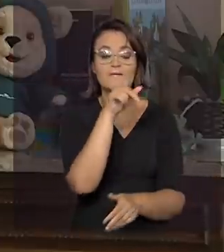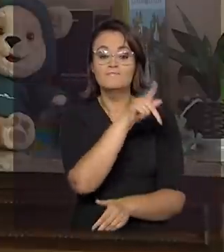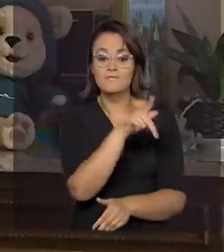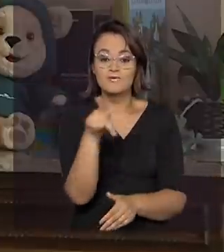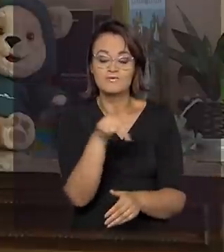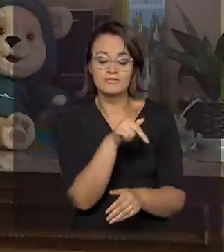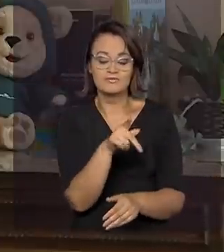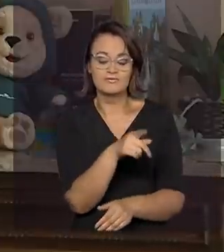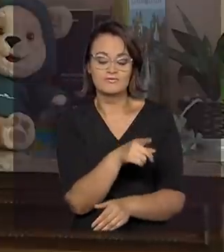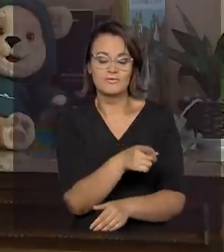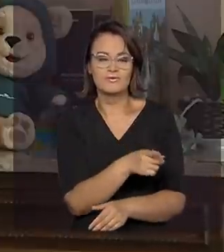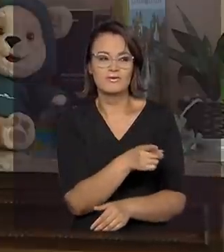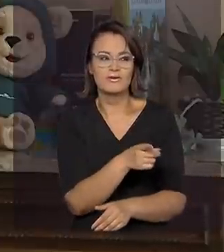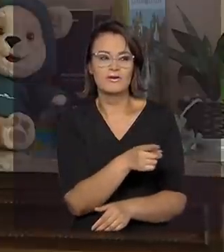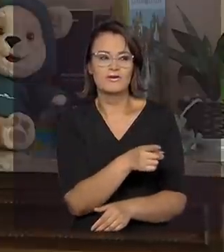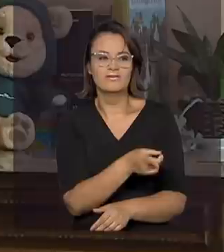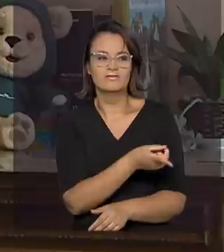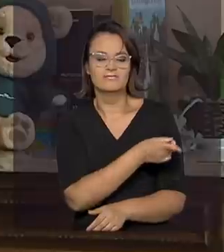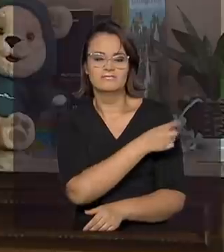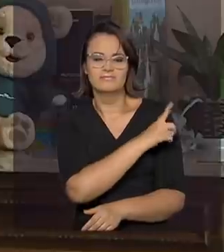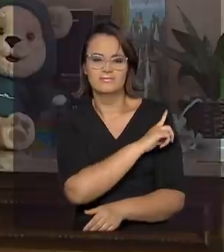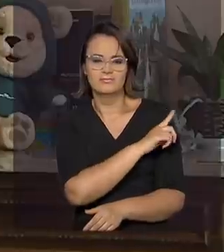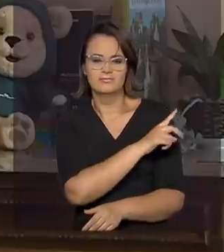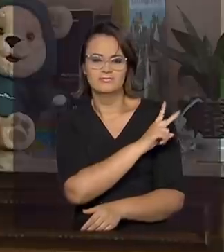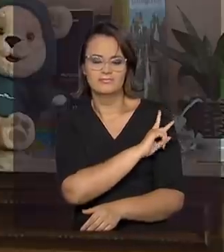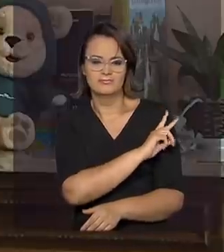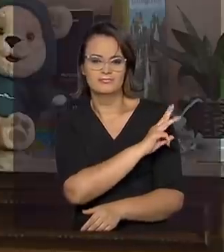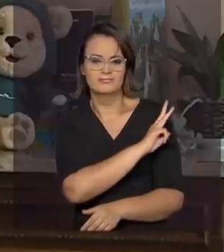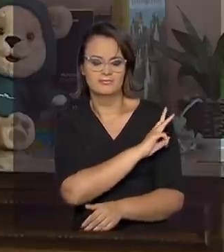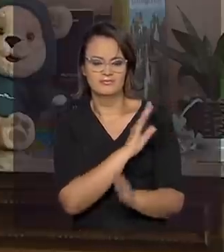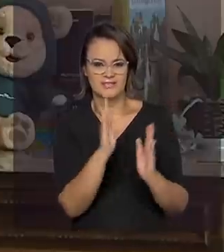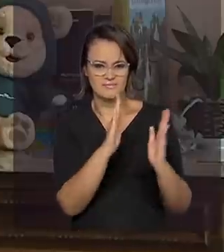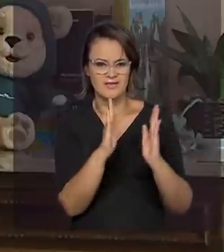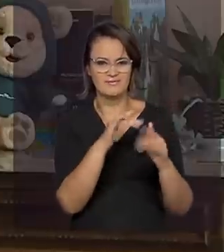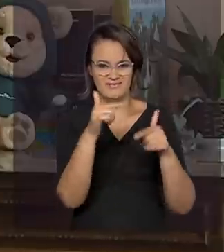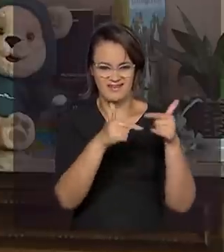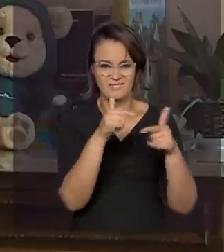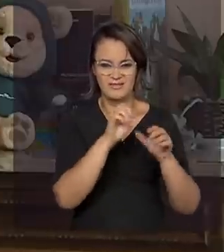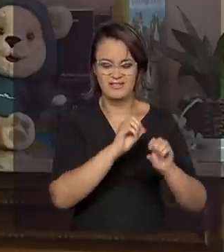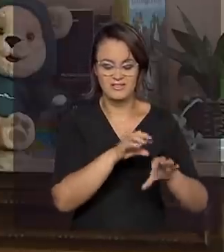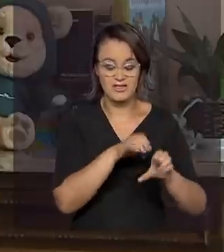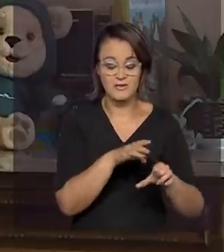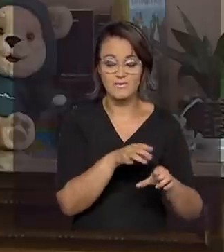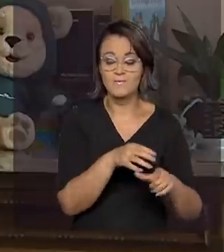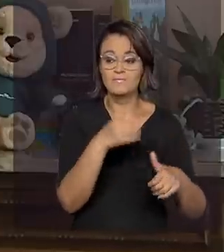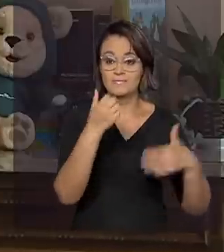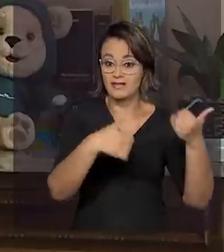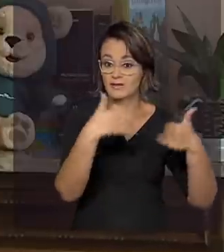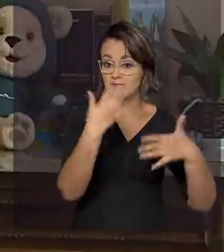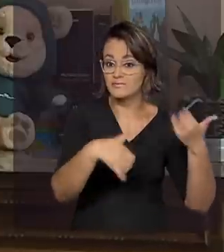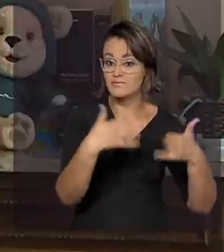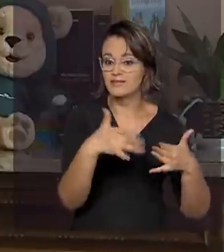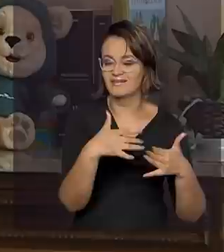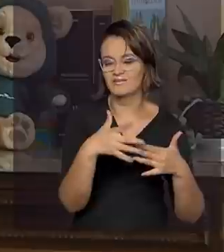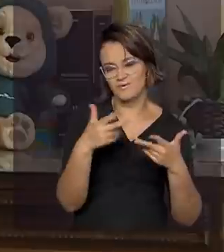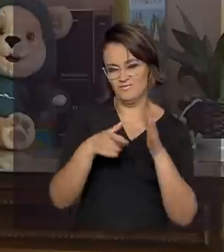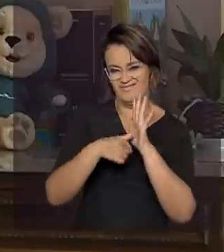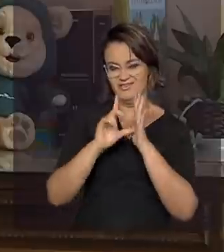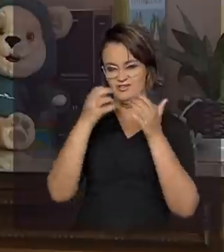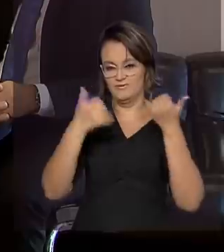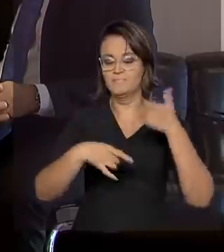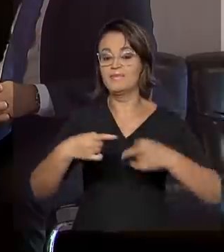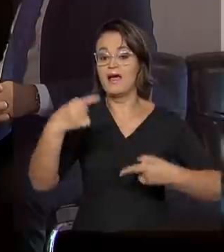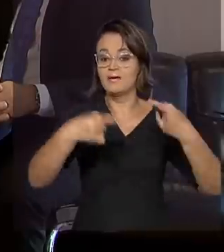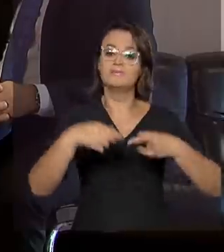último ano da pré-escola e dos dois primeiros anos do ensino fundamental, reforçando aquilo que disse no início da entrevista, a